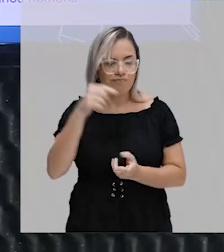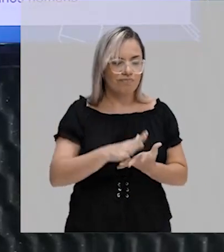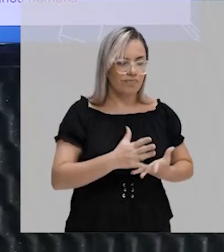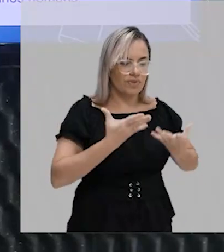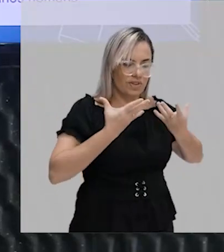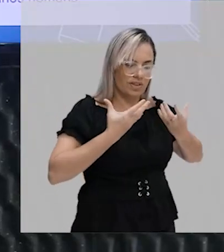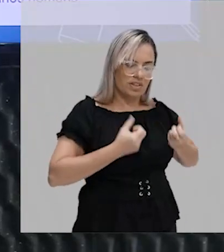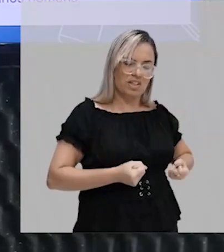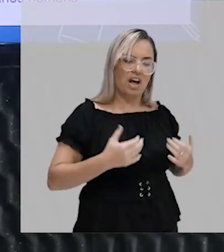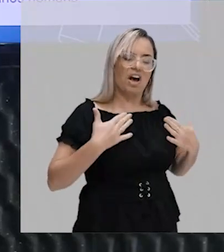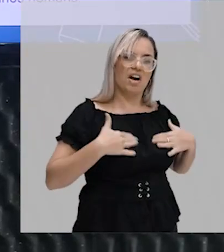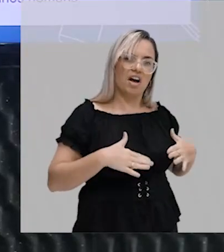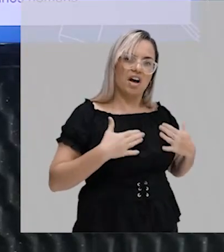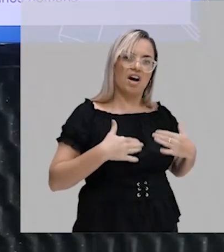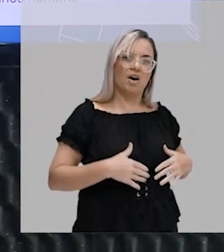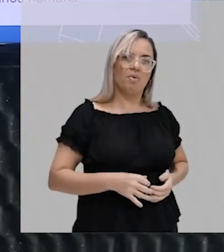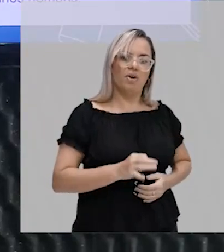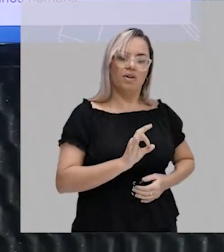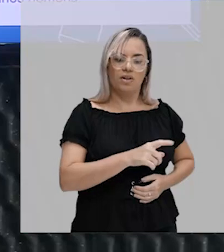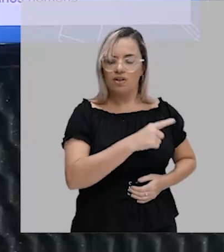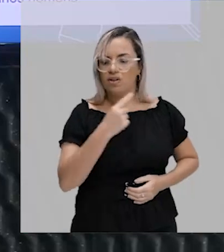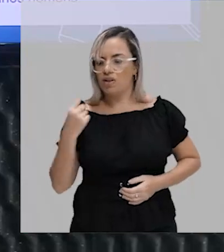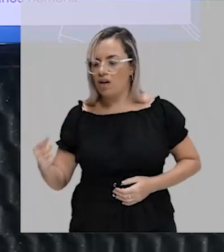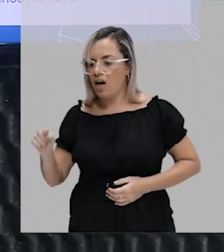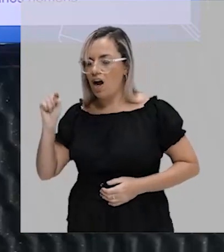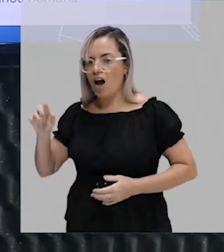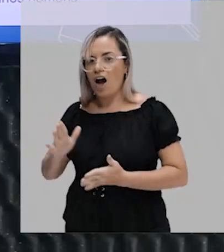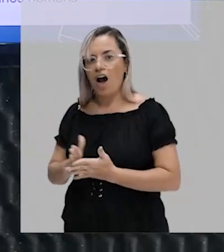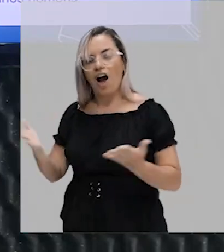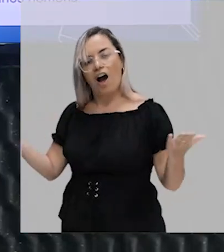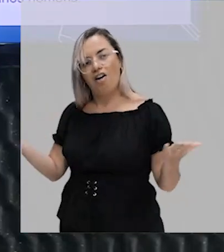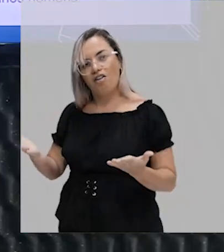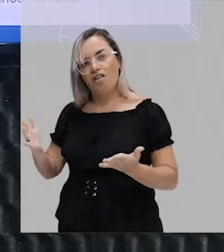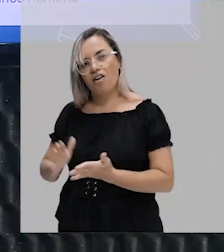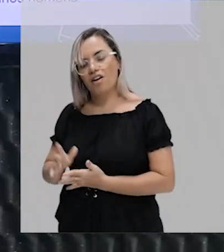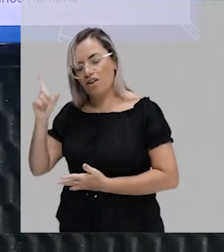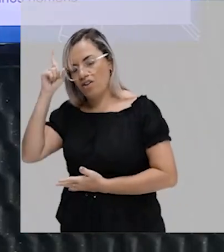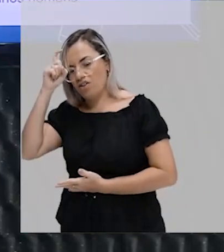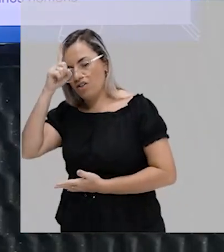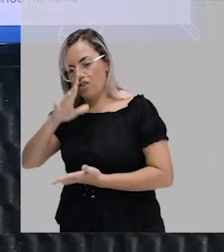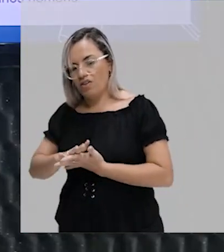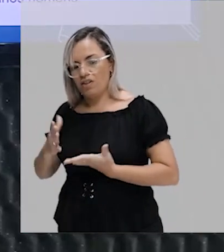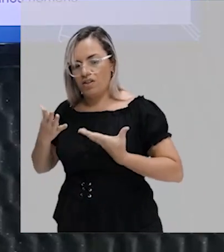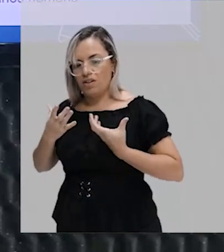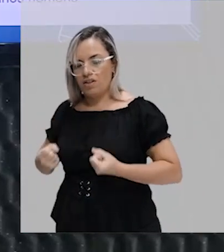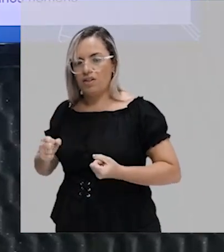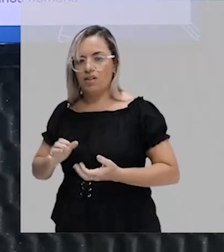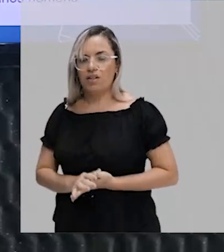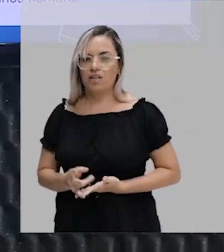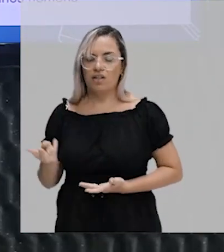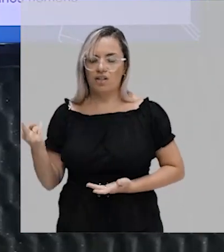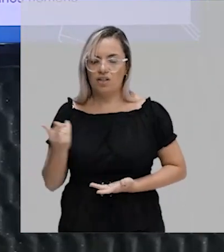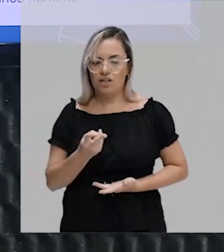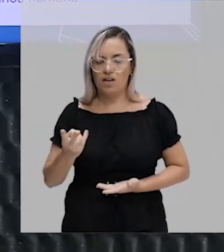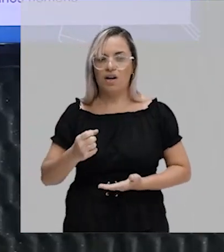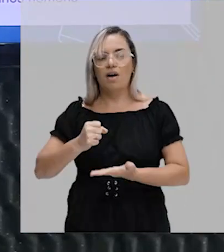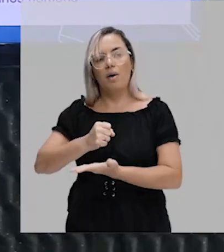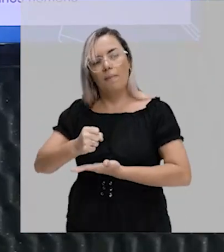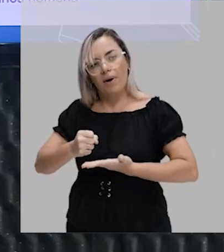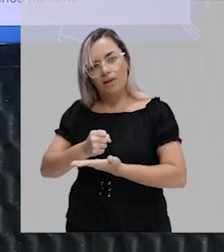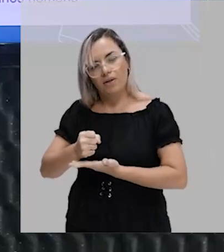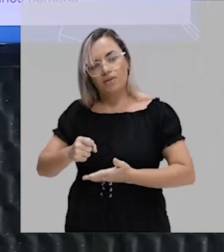poliginia, e a poliandria é algo mais difícil de conceber. Se bem que ambas se referem basicamente à mesma situação.